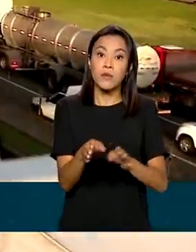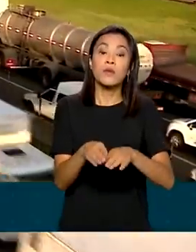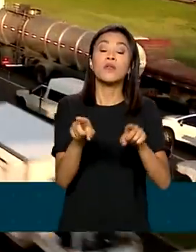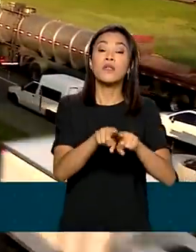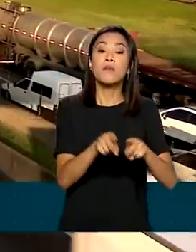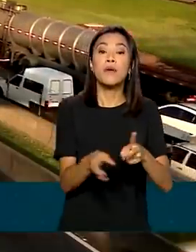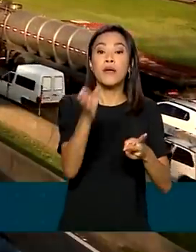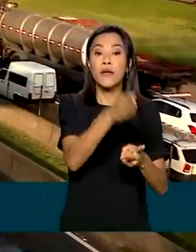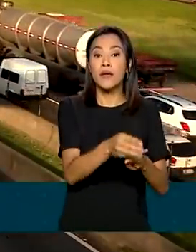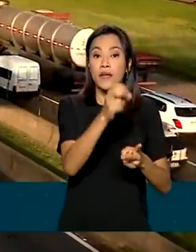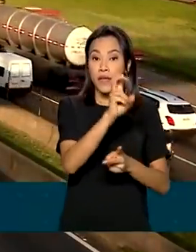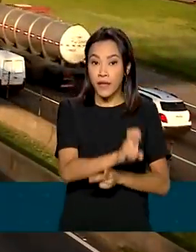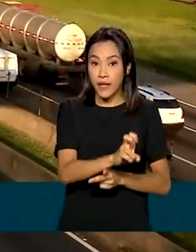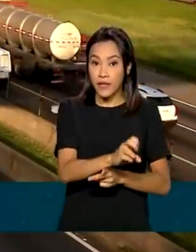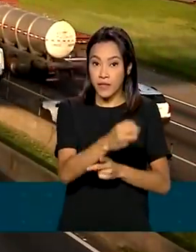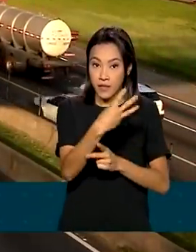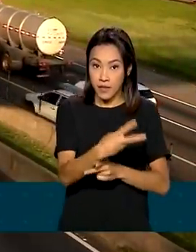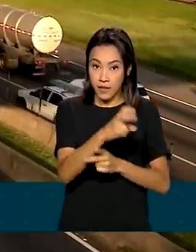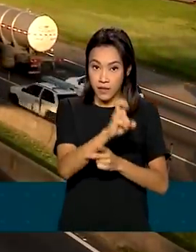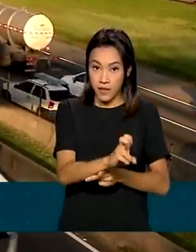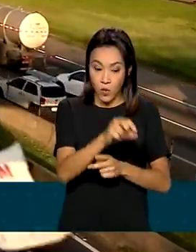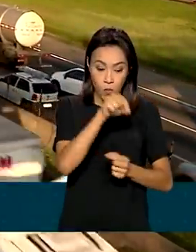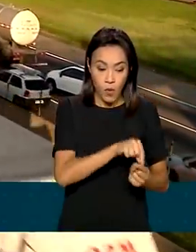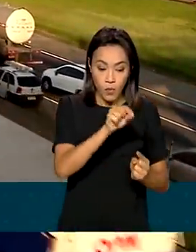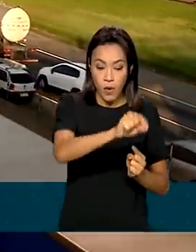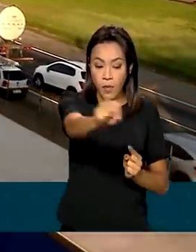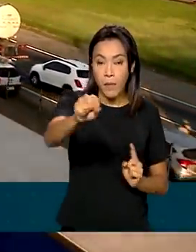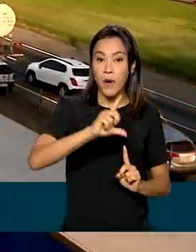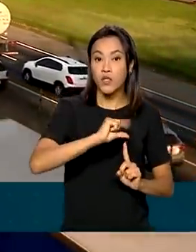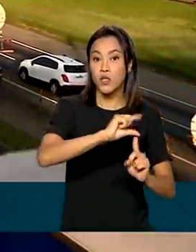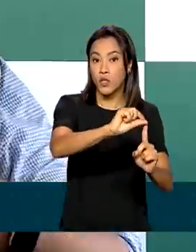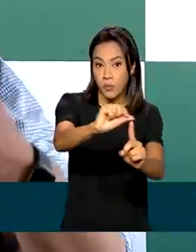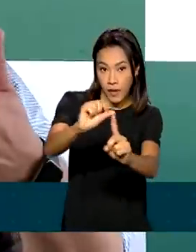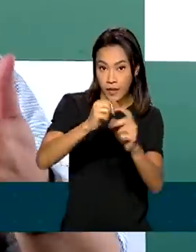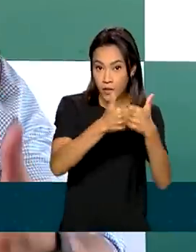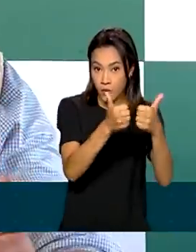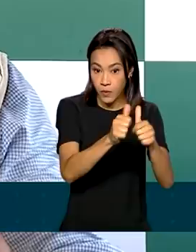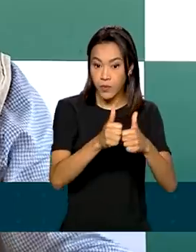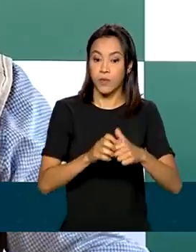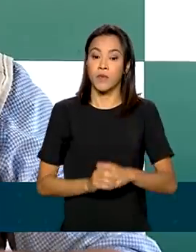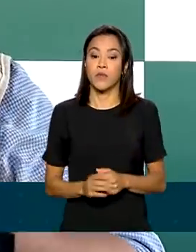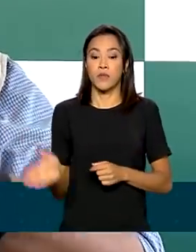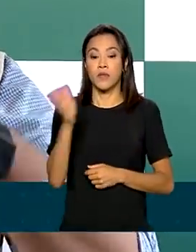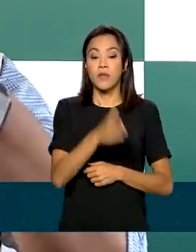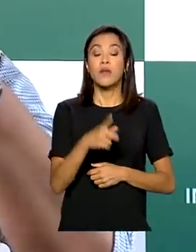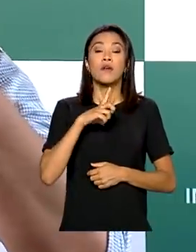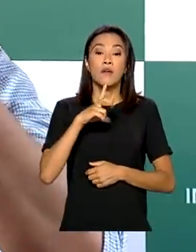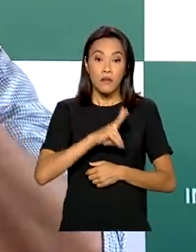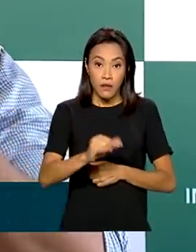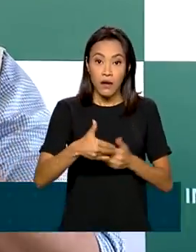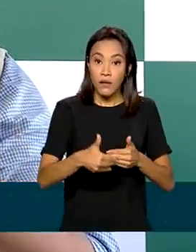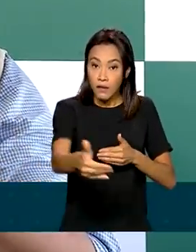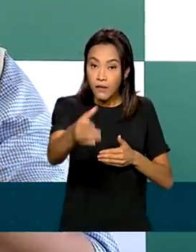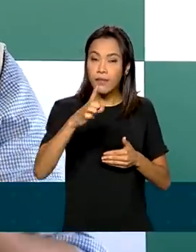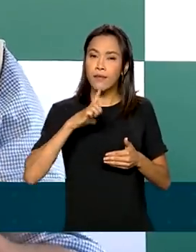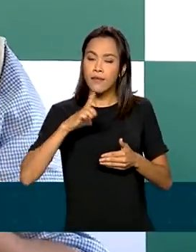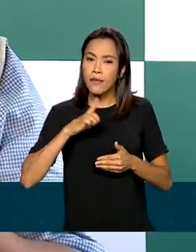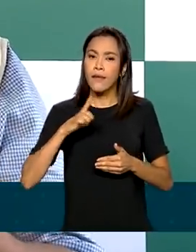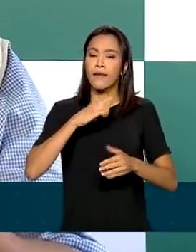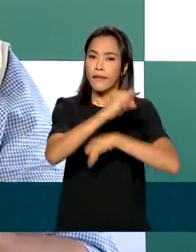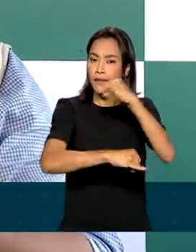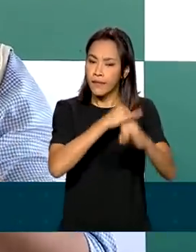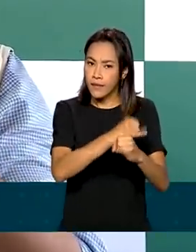535 pontos de ônibus em todo o trecho concedido. Vai ter conectividade, é uma rodovia que vai ter